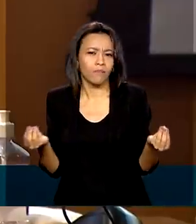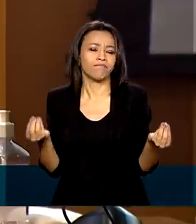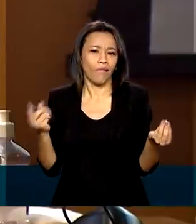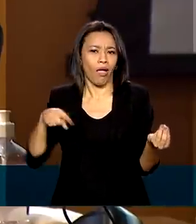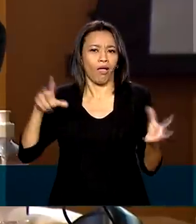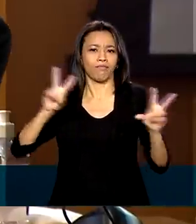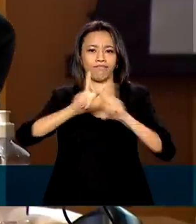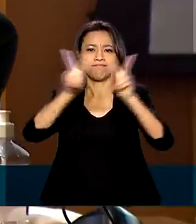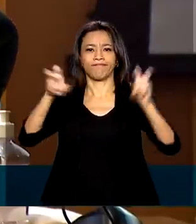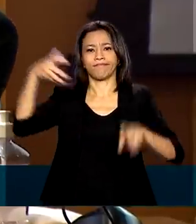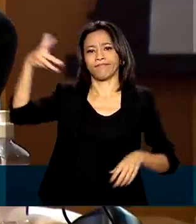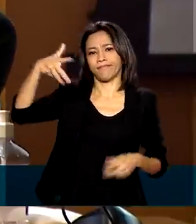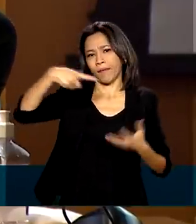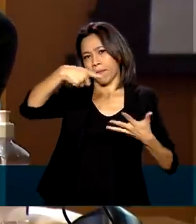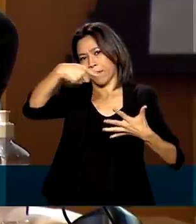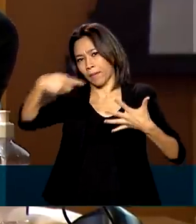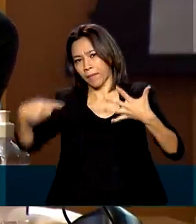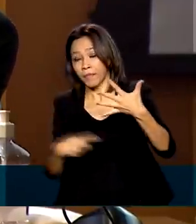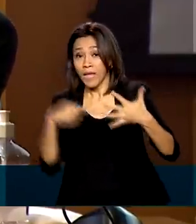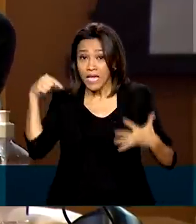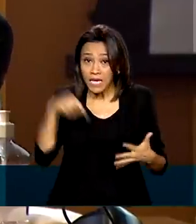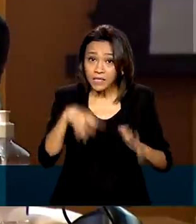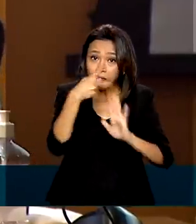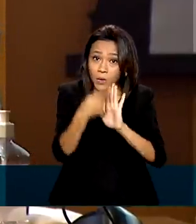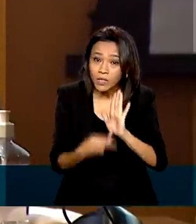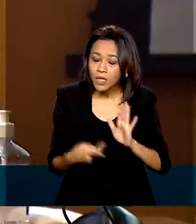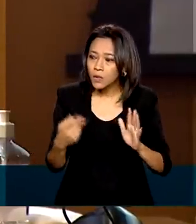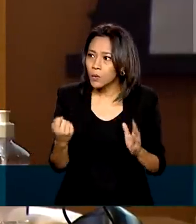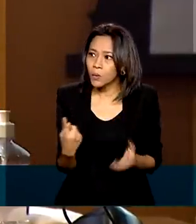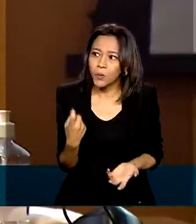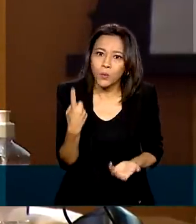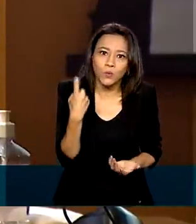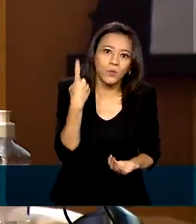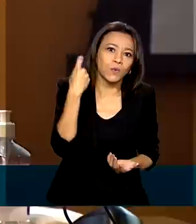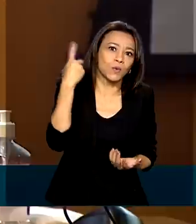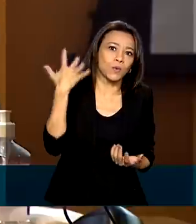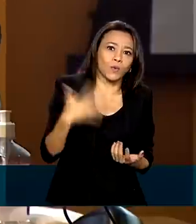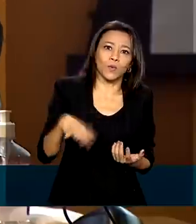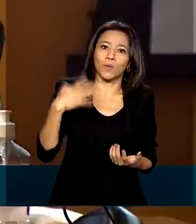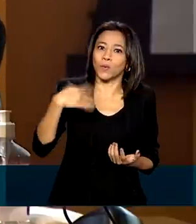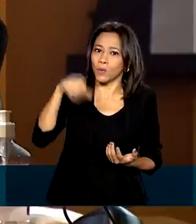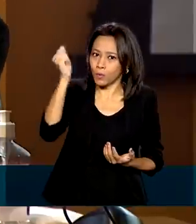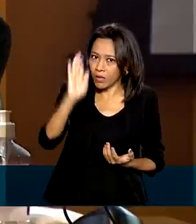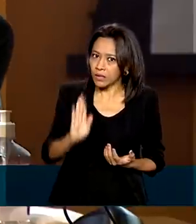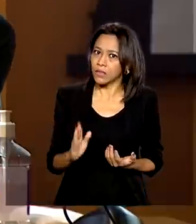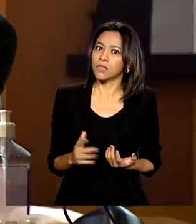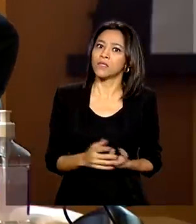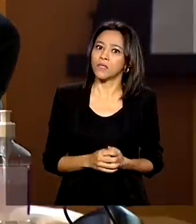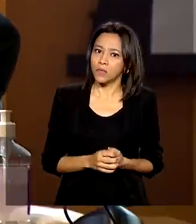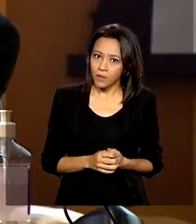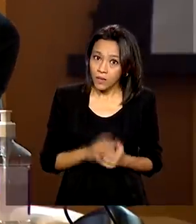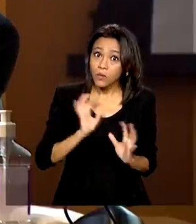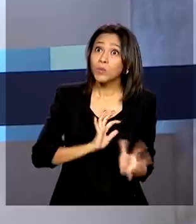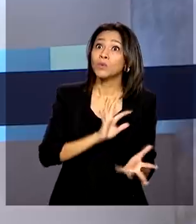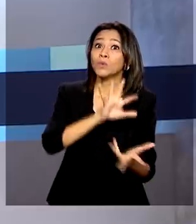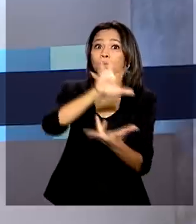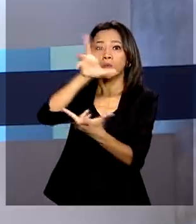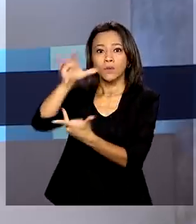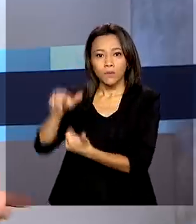Esse projeto, ele não é só inovador no Brasil, ele é inovador no mundo.